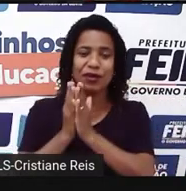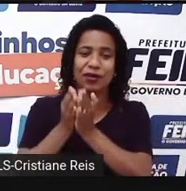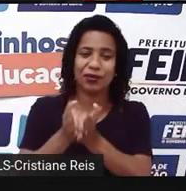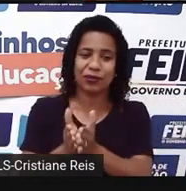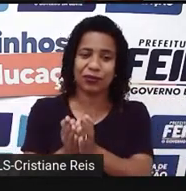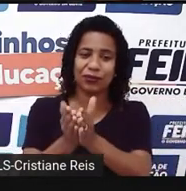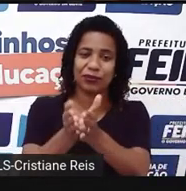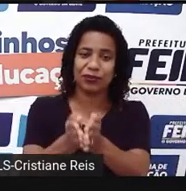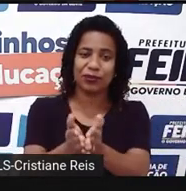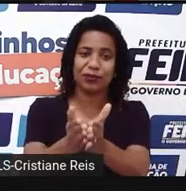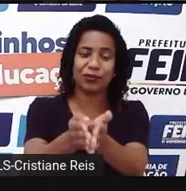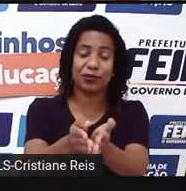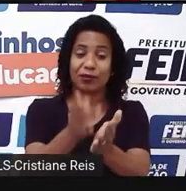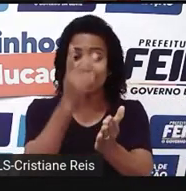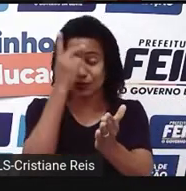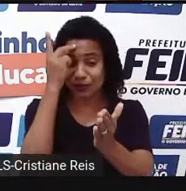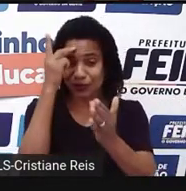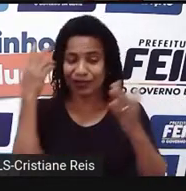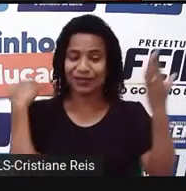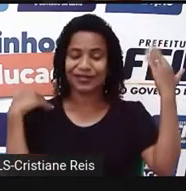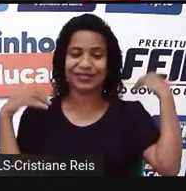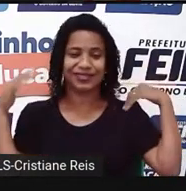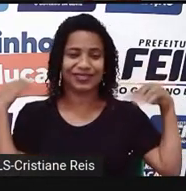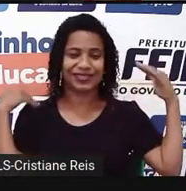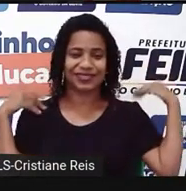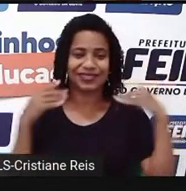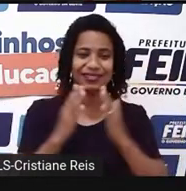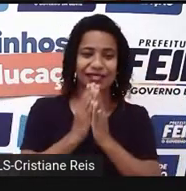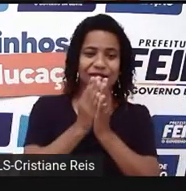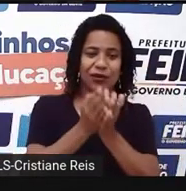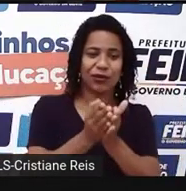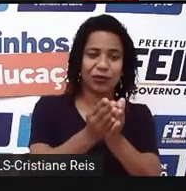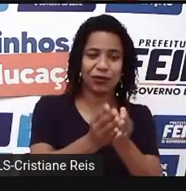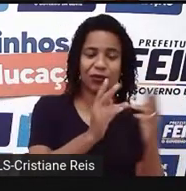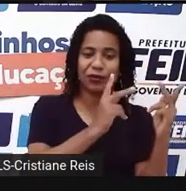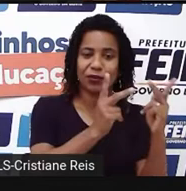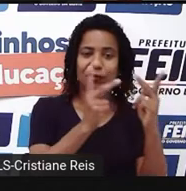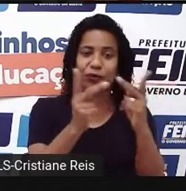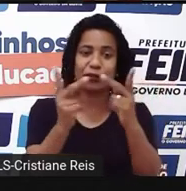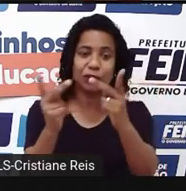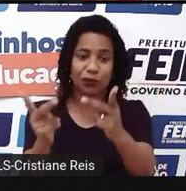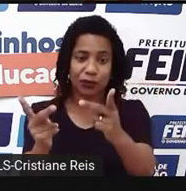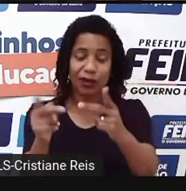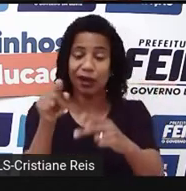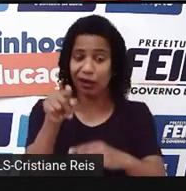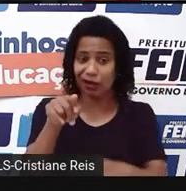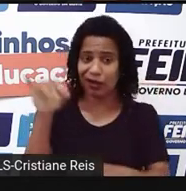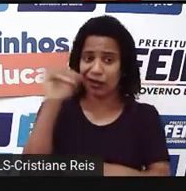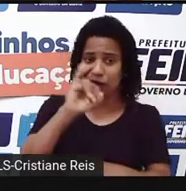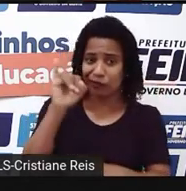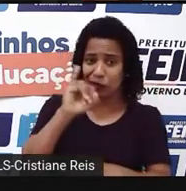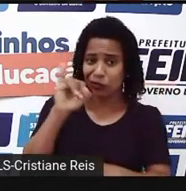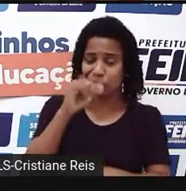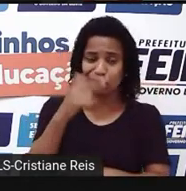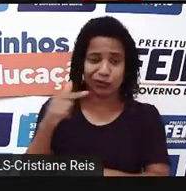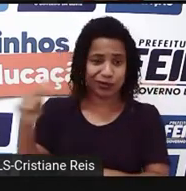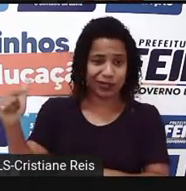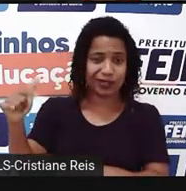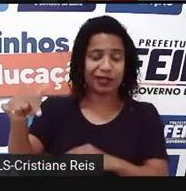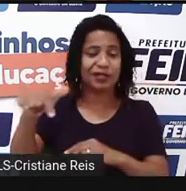pelas compras isentas de impostos e pelas suas praias de areia. Ok, students?